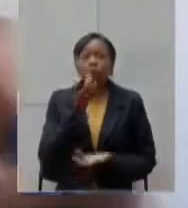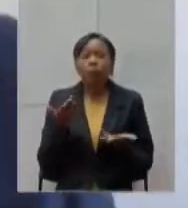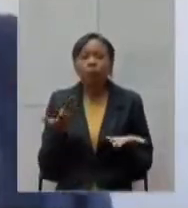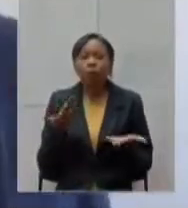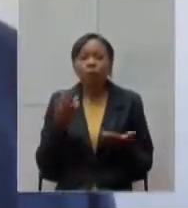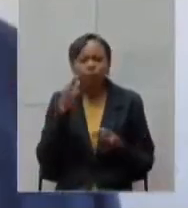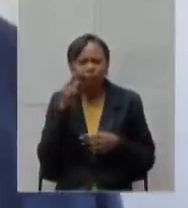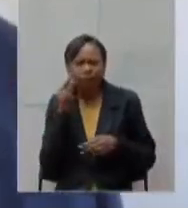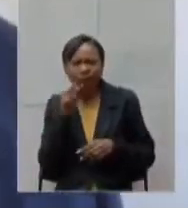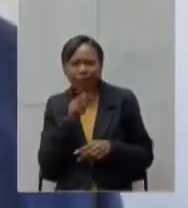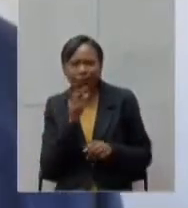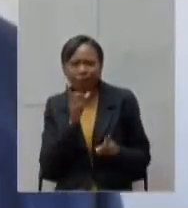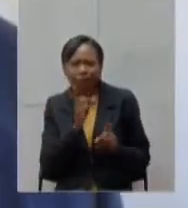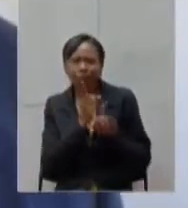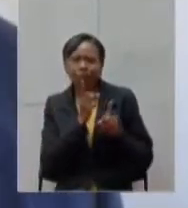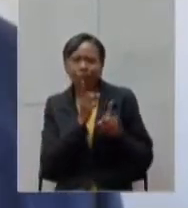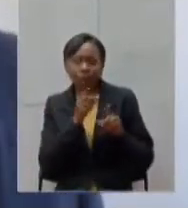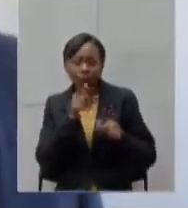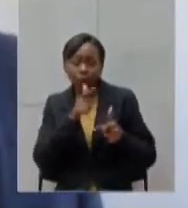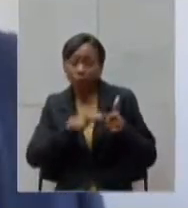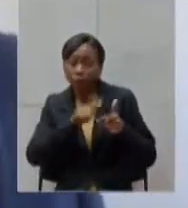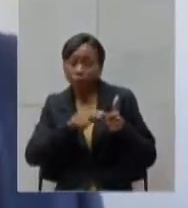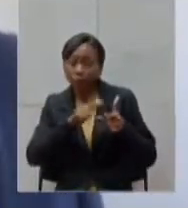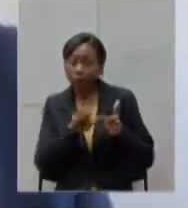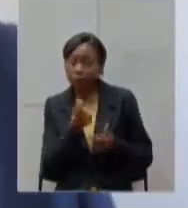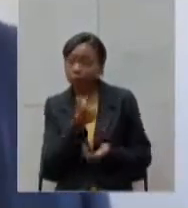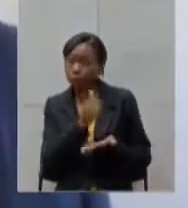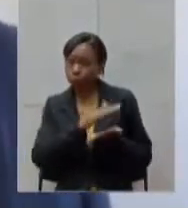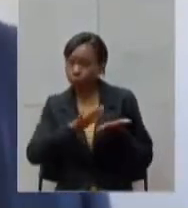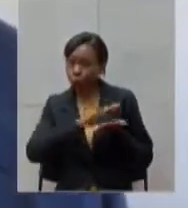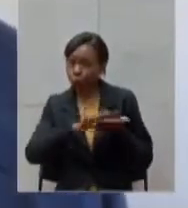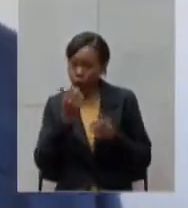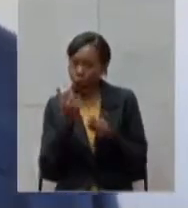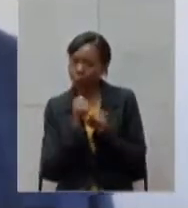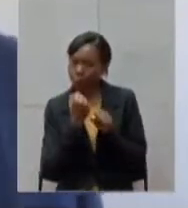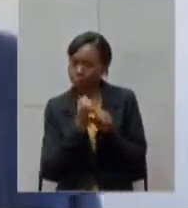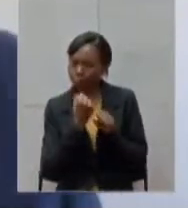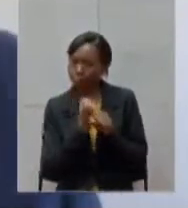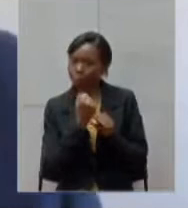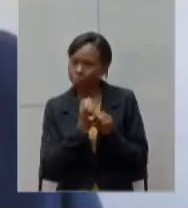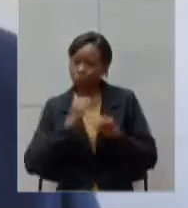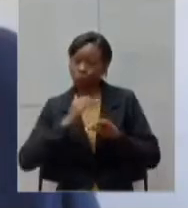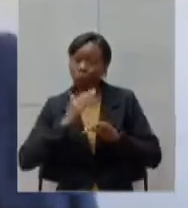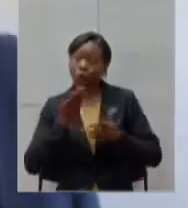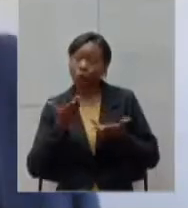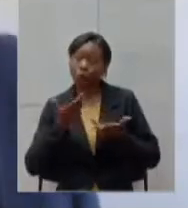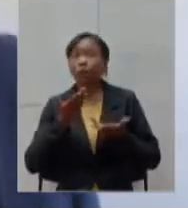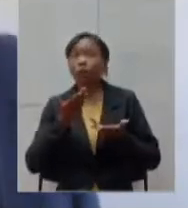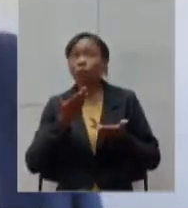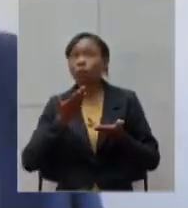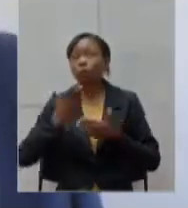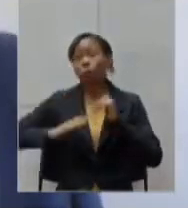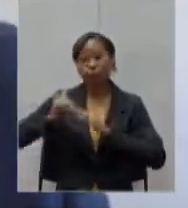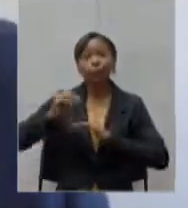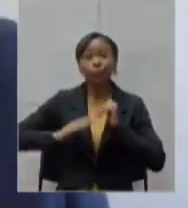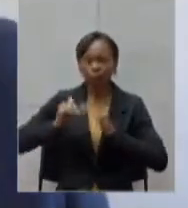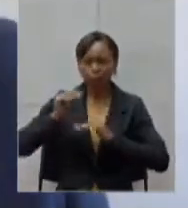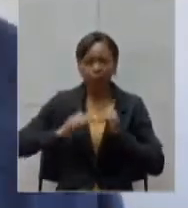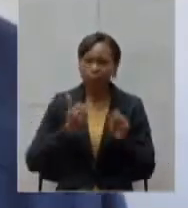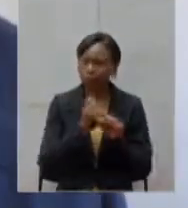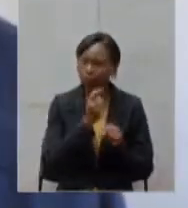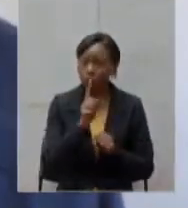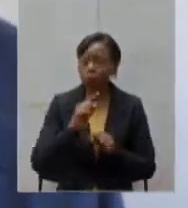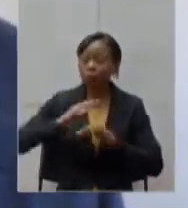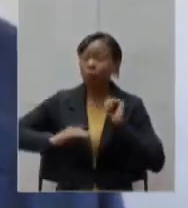custos de mão de obra que será empregada nos hospitais de campanha verificou-se também inadequação da